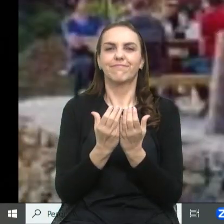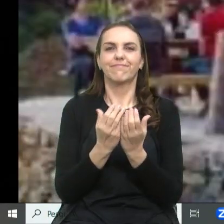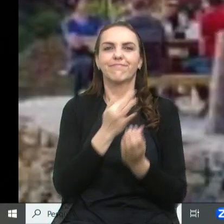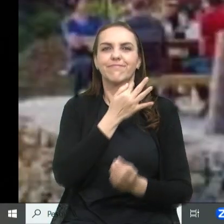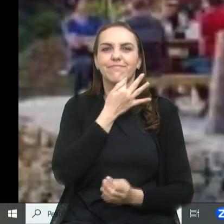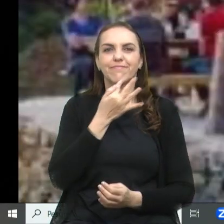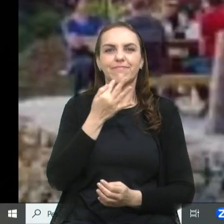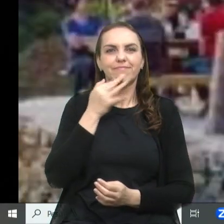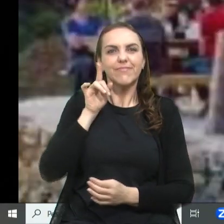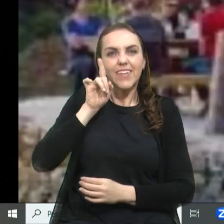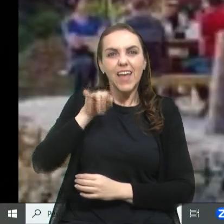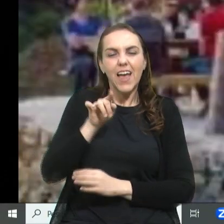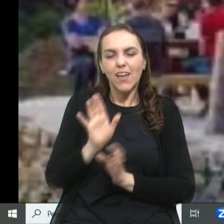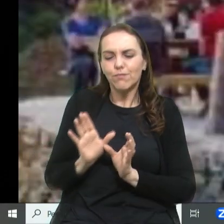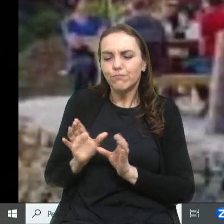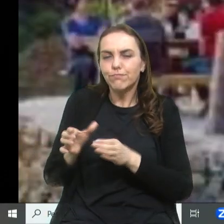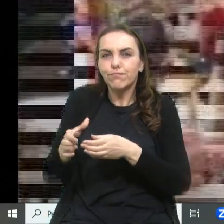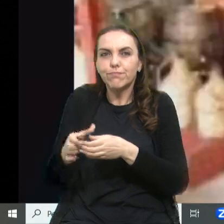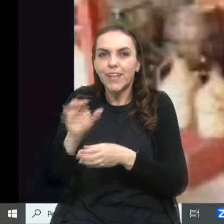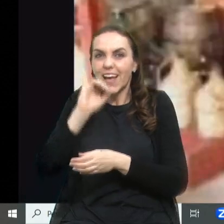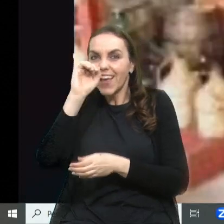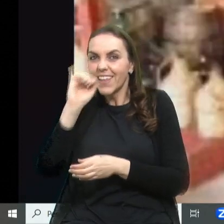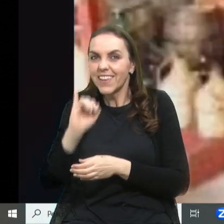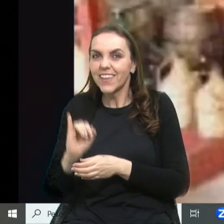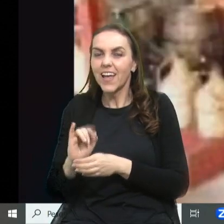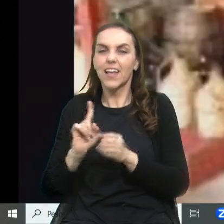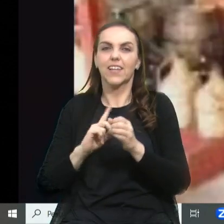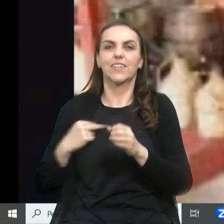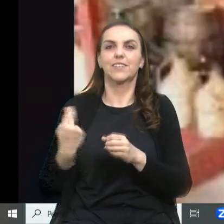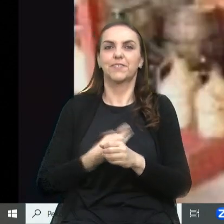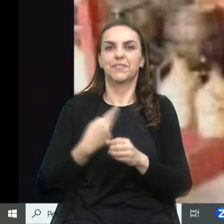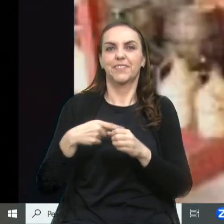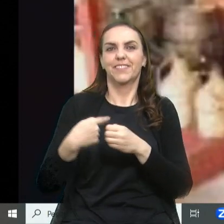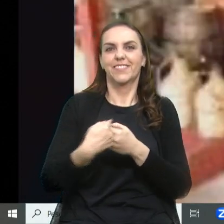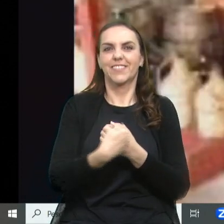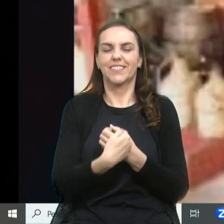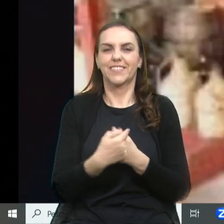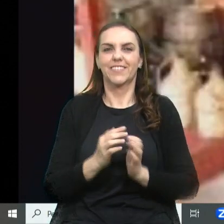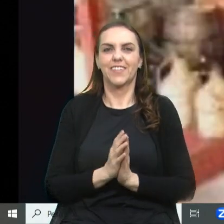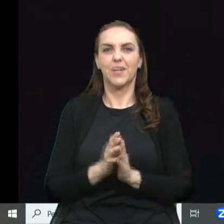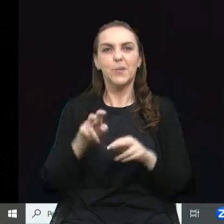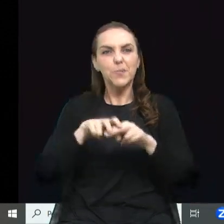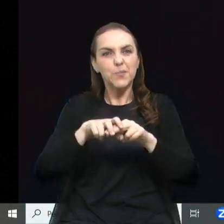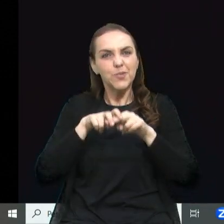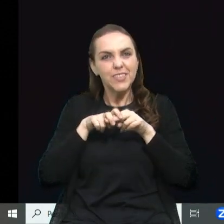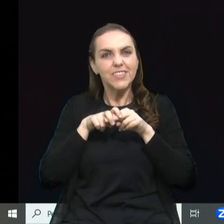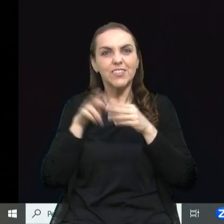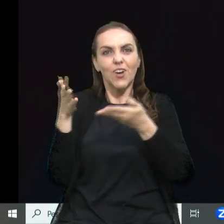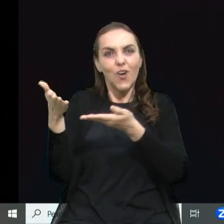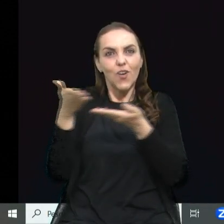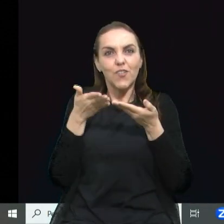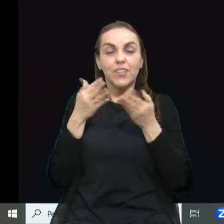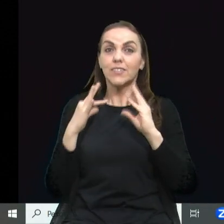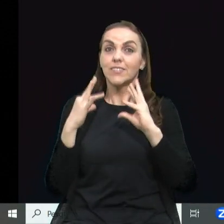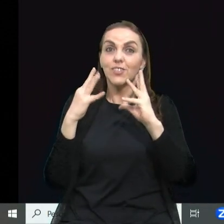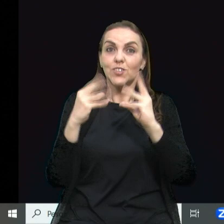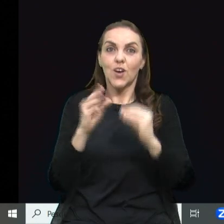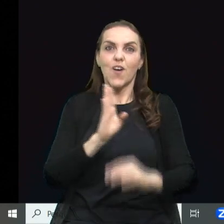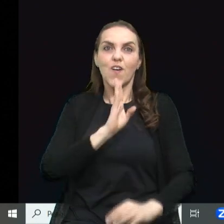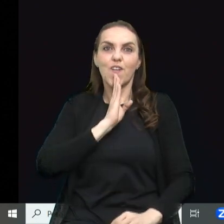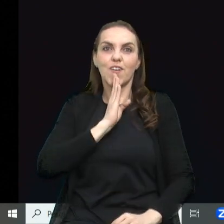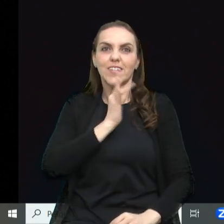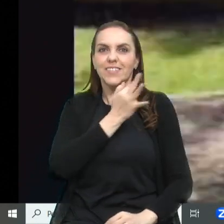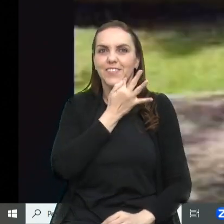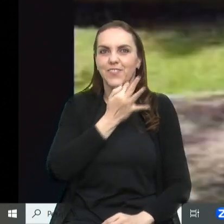cantinho mais italiano da nossa cidade. Por isso, nós te convidamos a conhecer Forqueta.